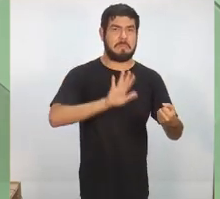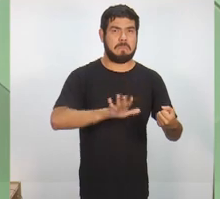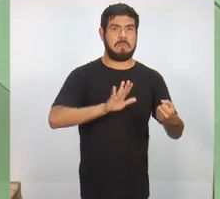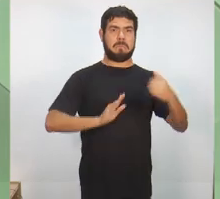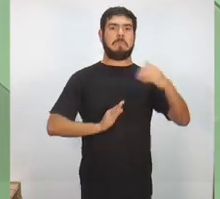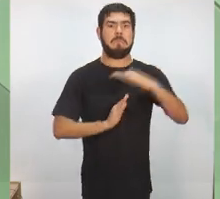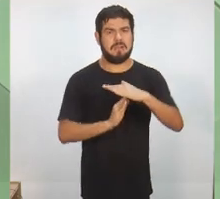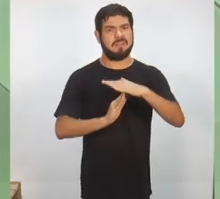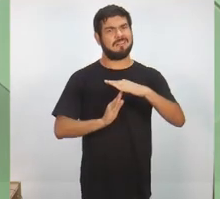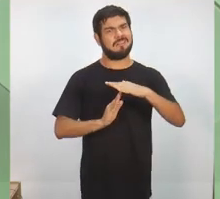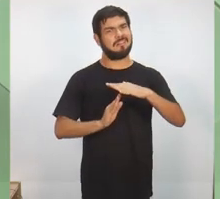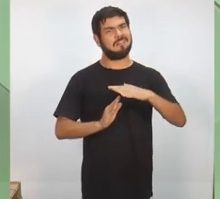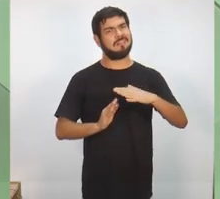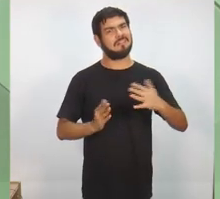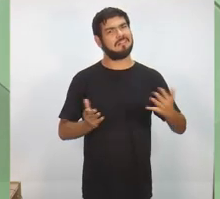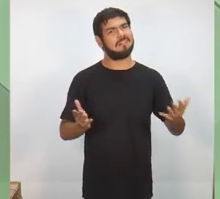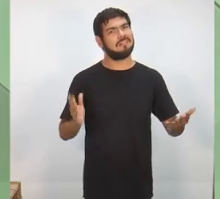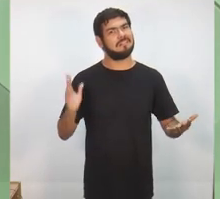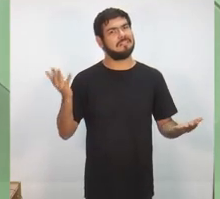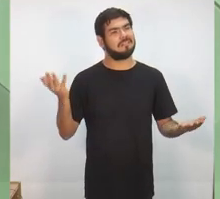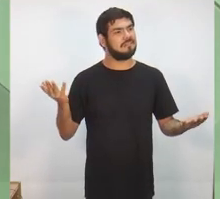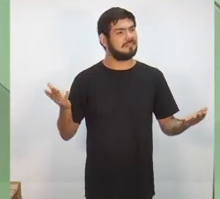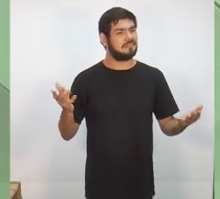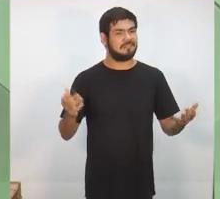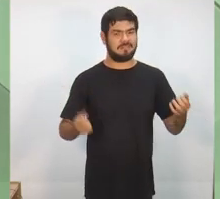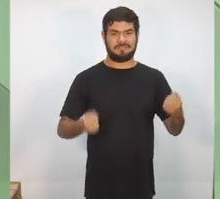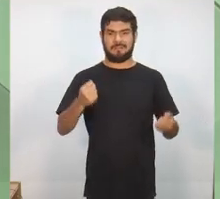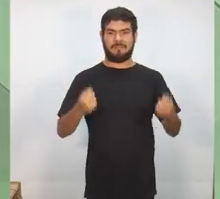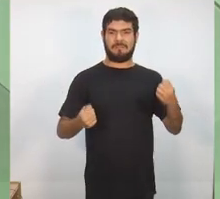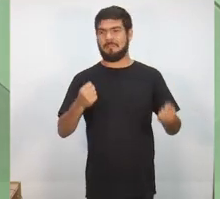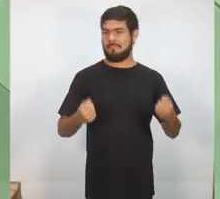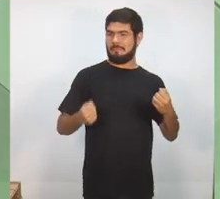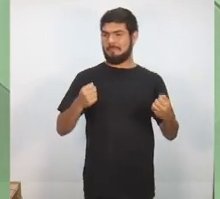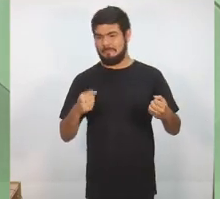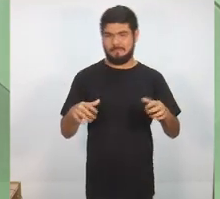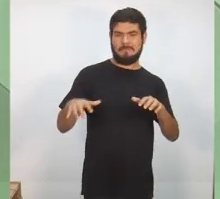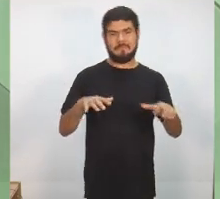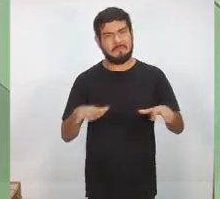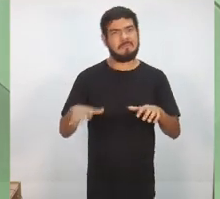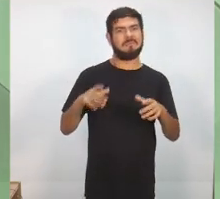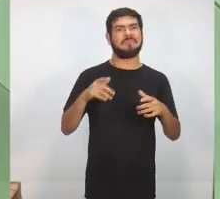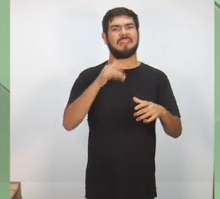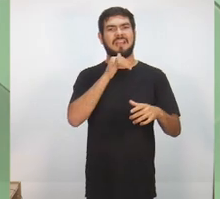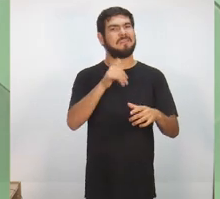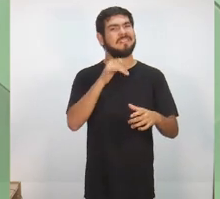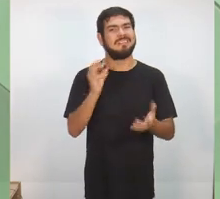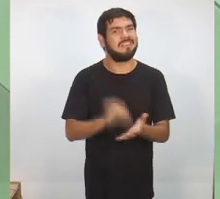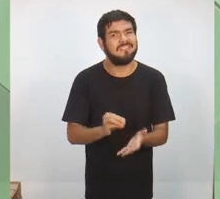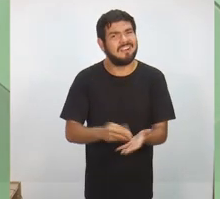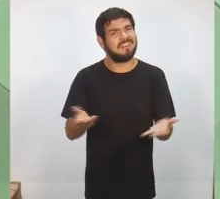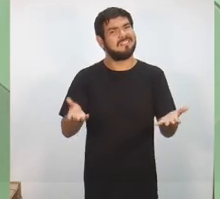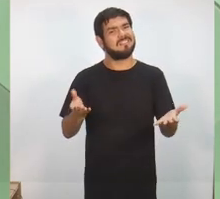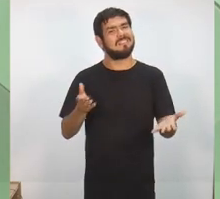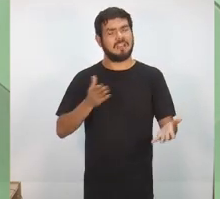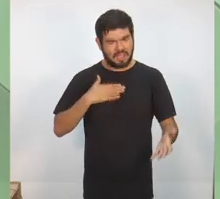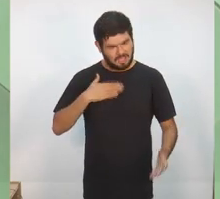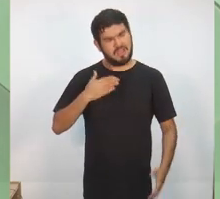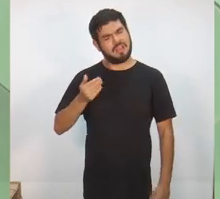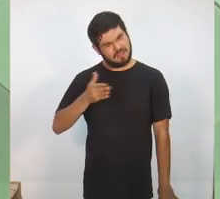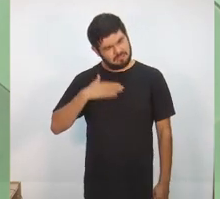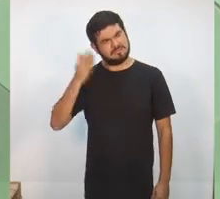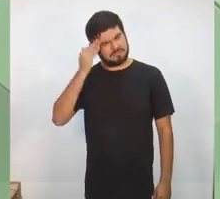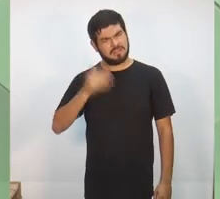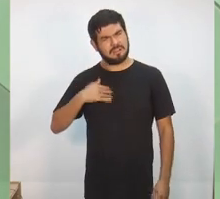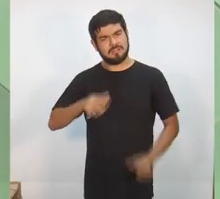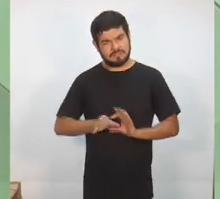para no meio da ocorrência, enquanto o veículo está em movimento, porque a bateria não segura. Eu tenho a liberdade para fazer isso e